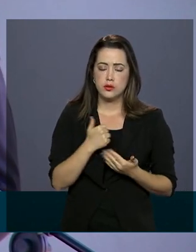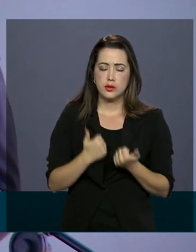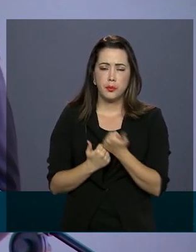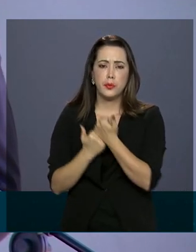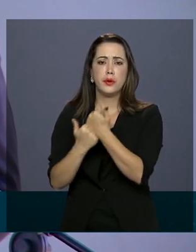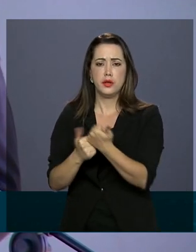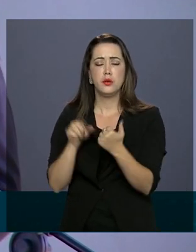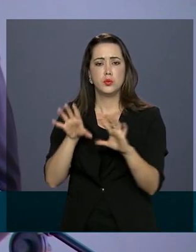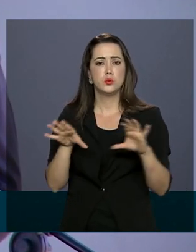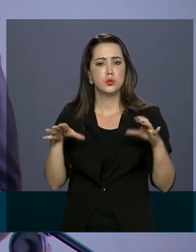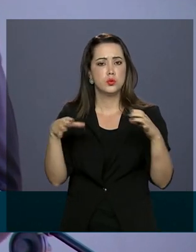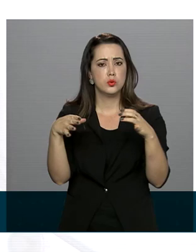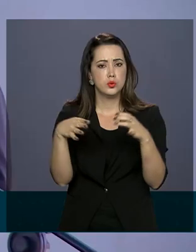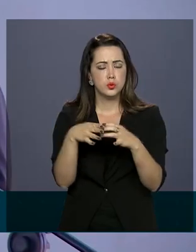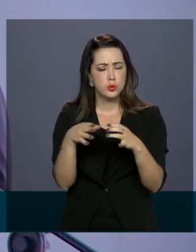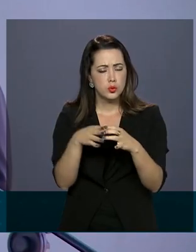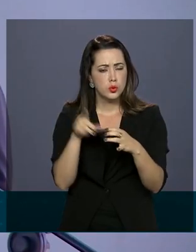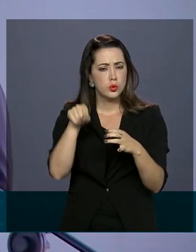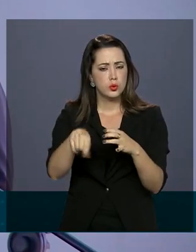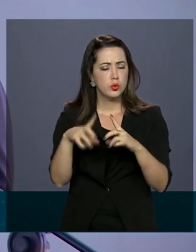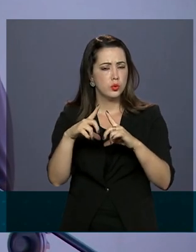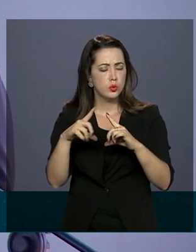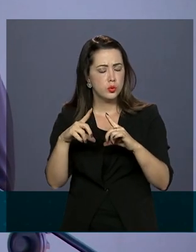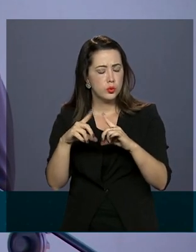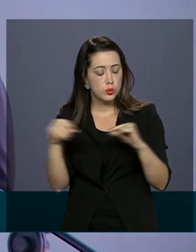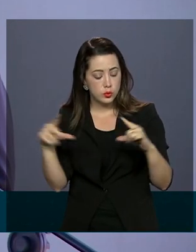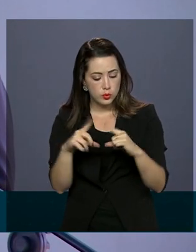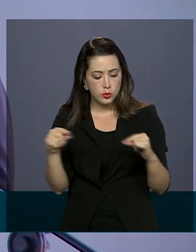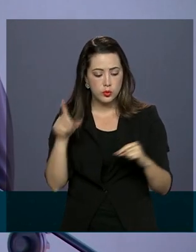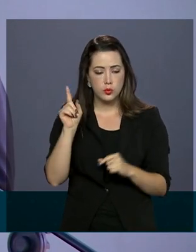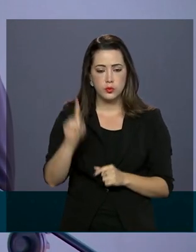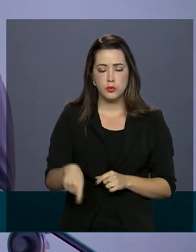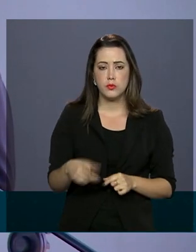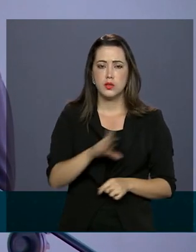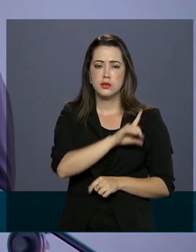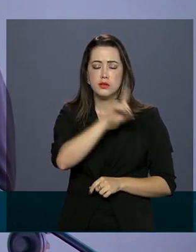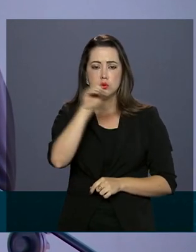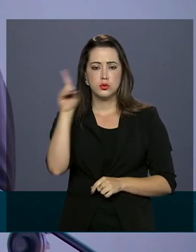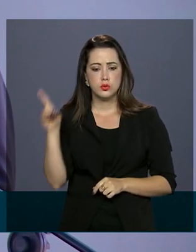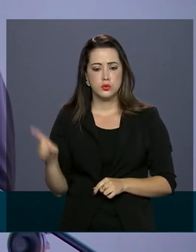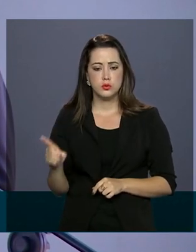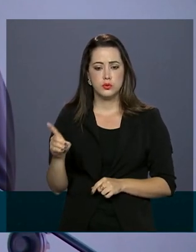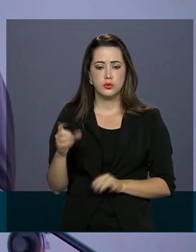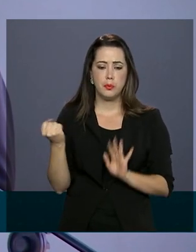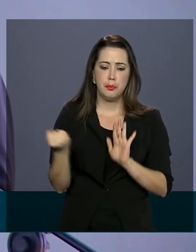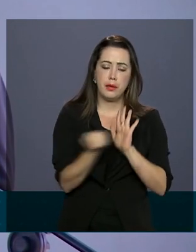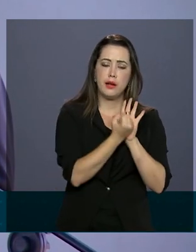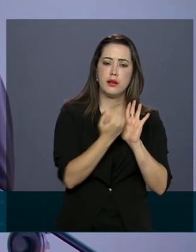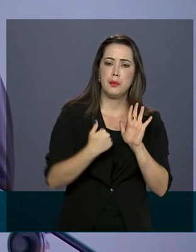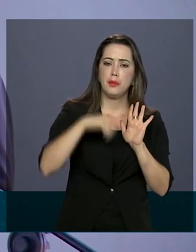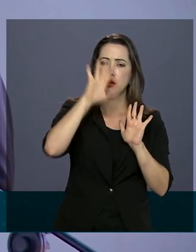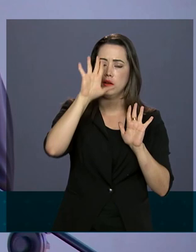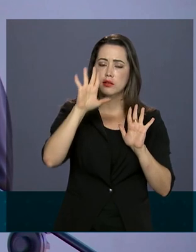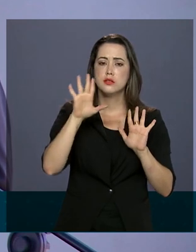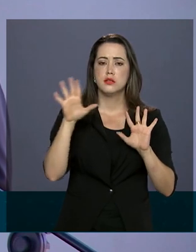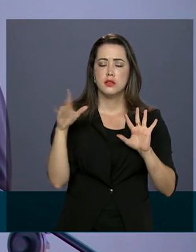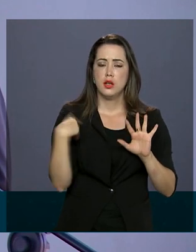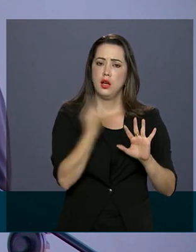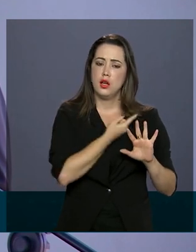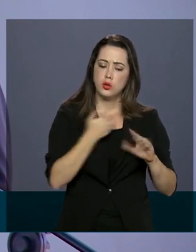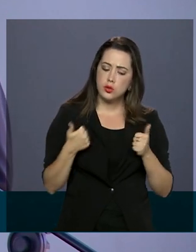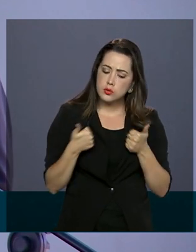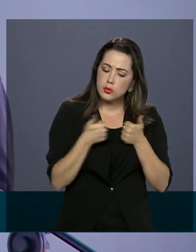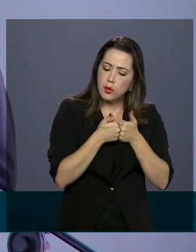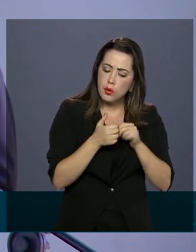é do coração. Esta data marca ainda mais a nossa